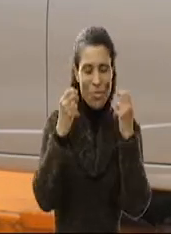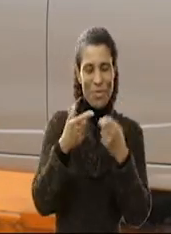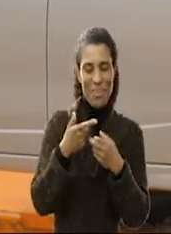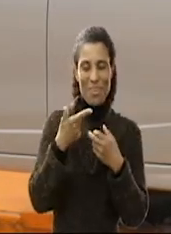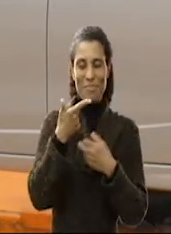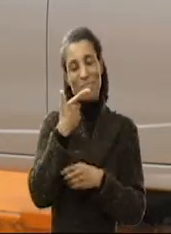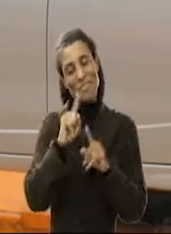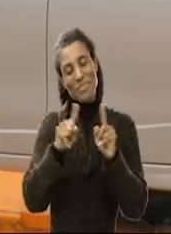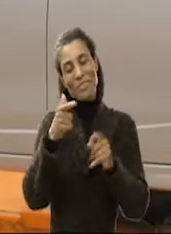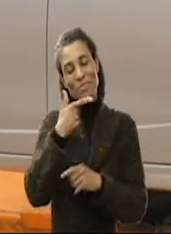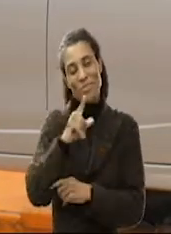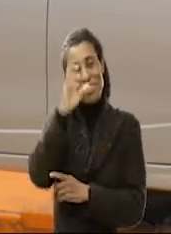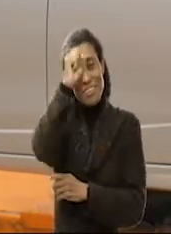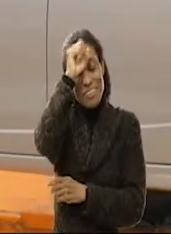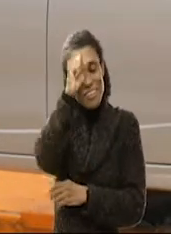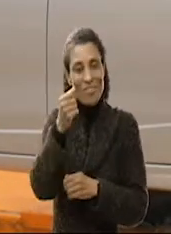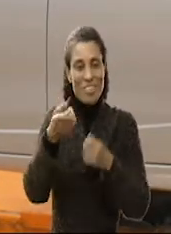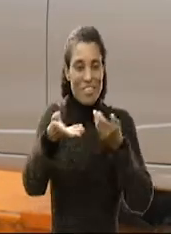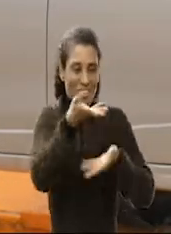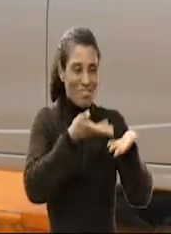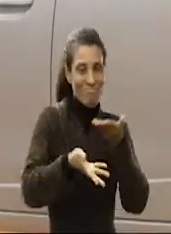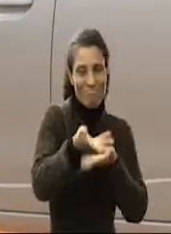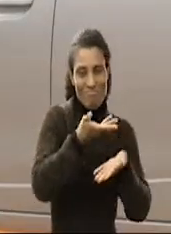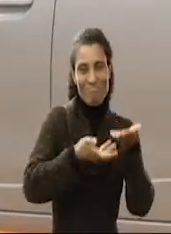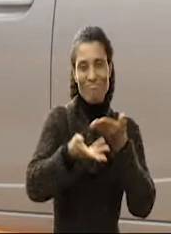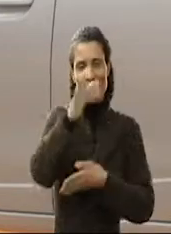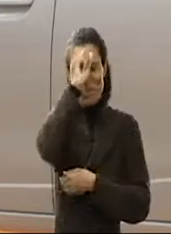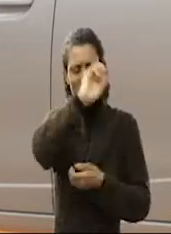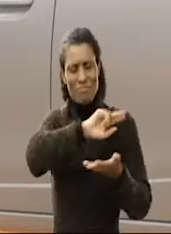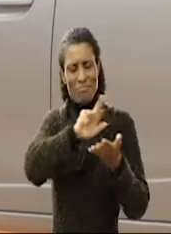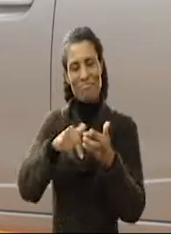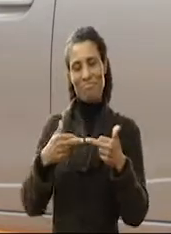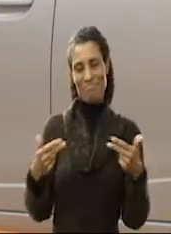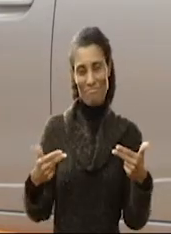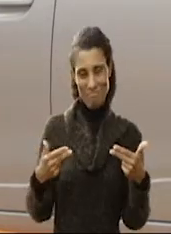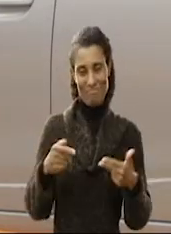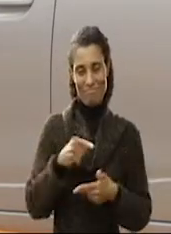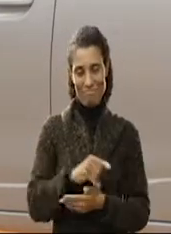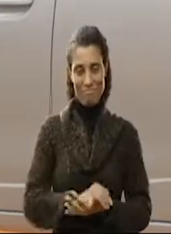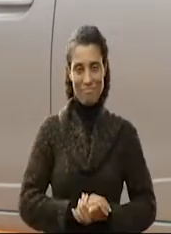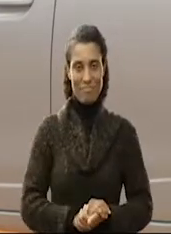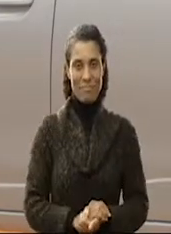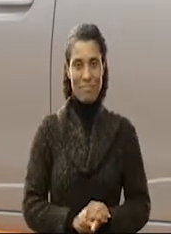extrovertido, a lidar com um grupo de pessoas. Aprendi muita coisa lá.